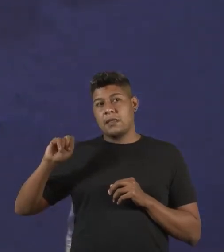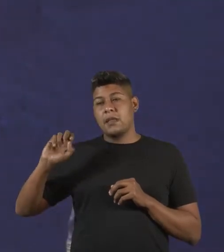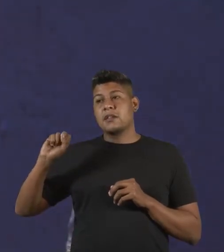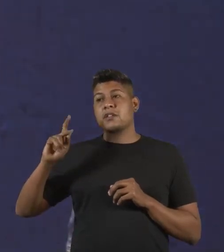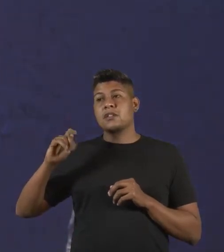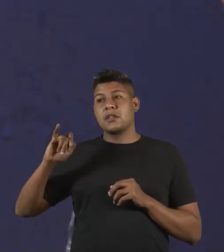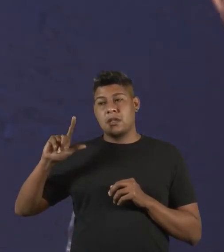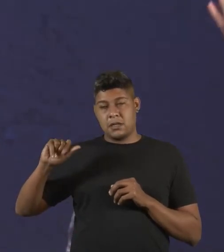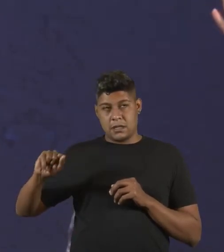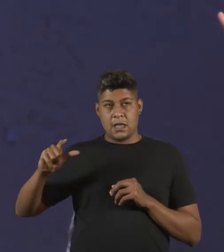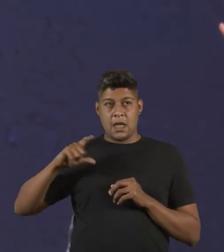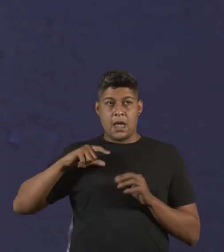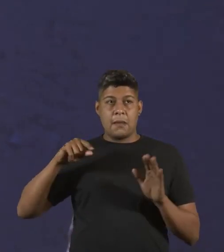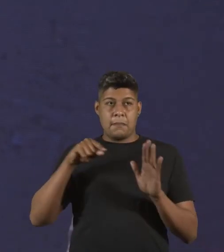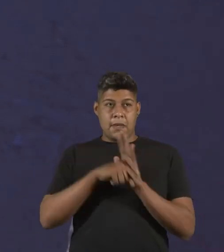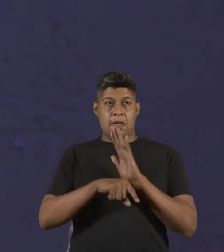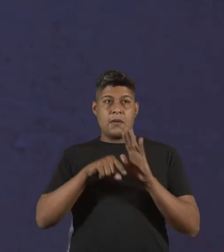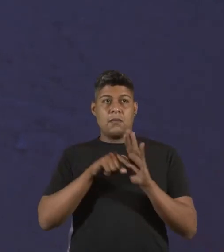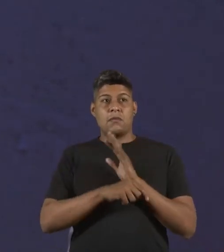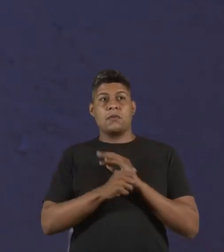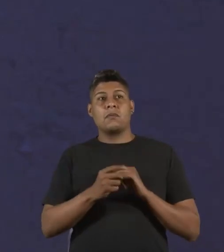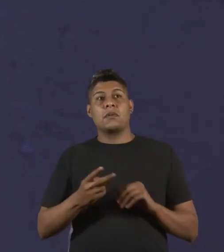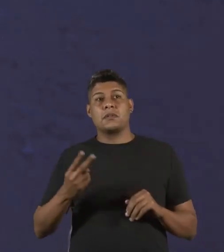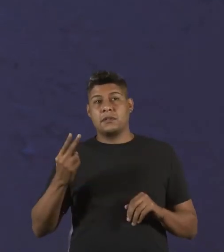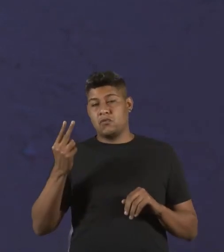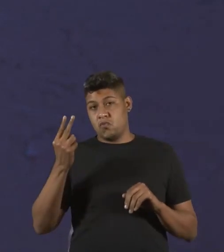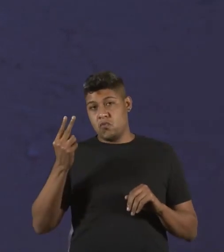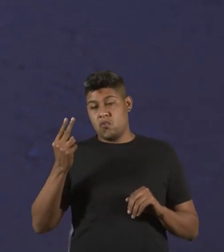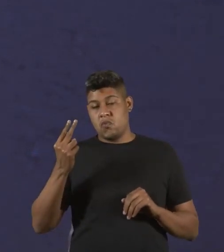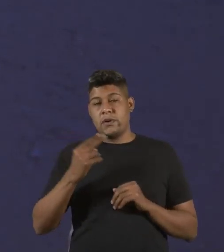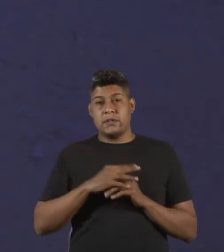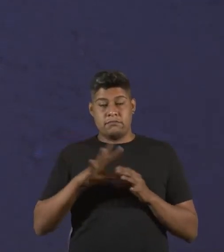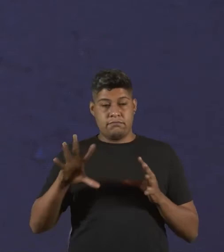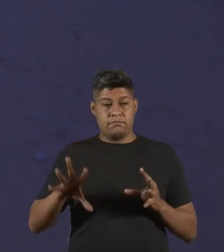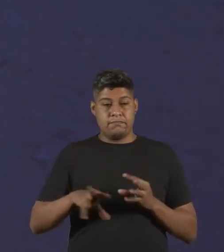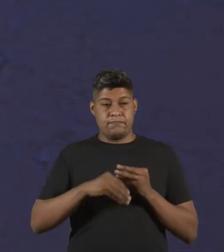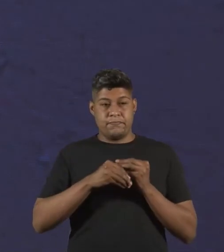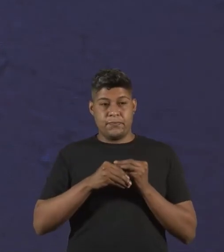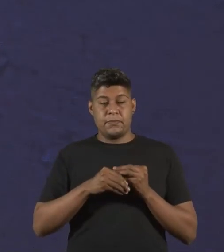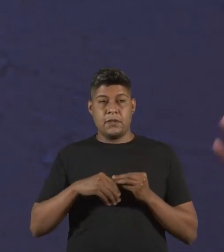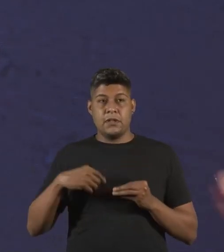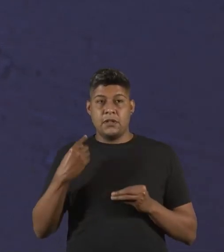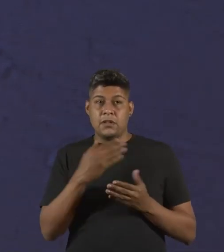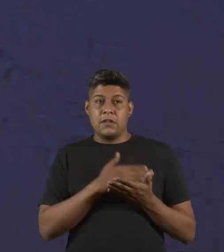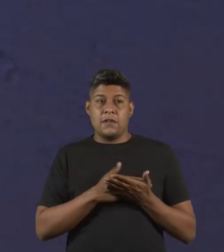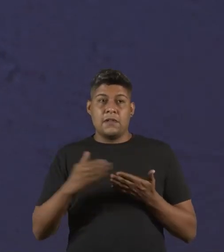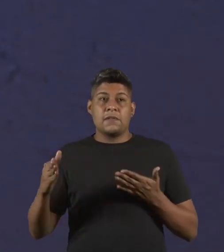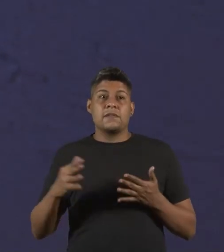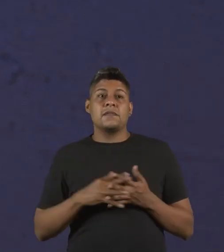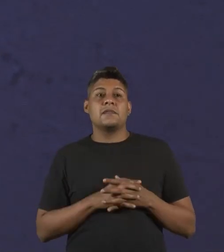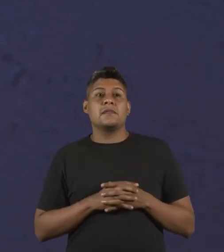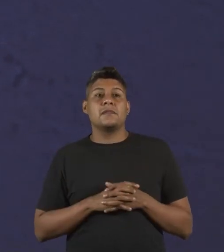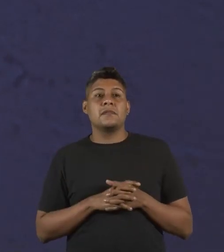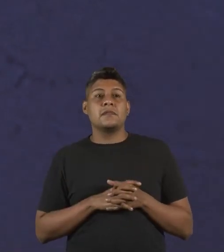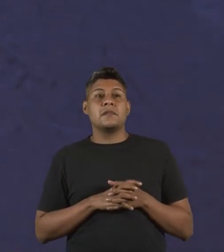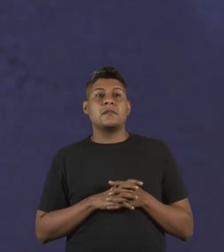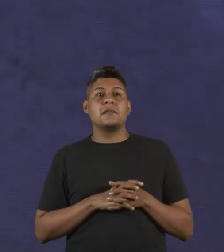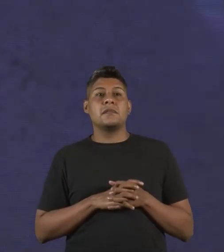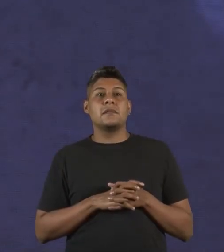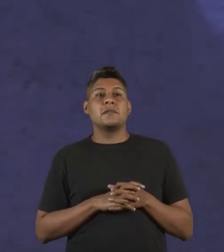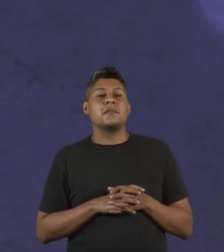E aí são duas perguntas numa só, para a gente já esquentar aqui. Vamos lá.